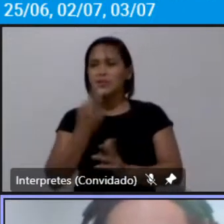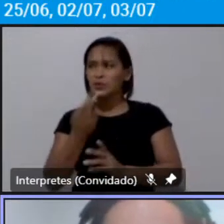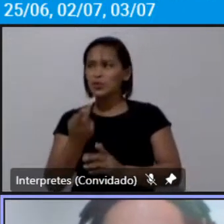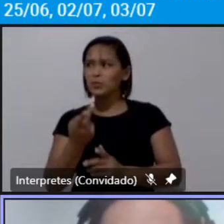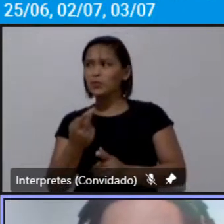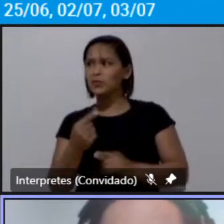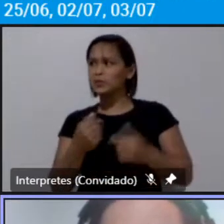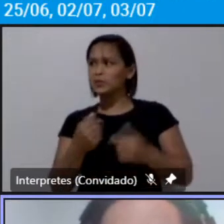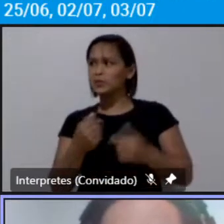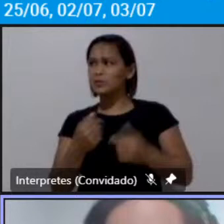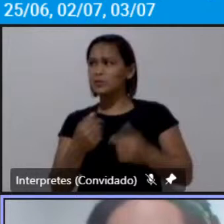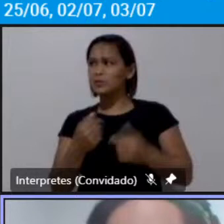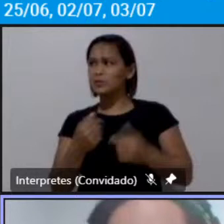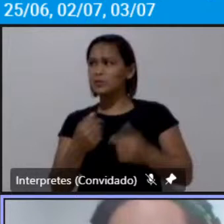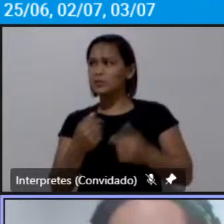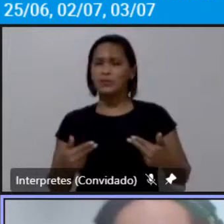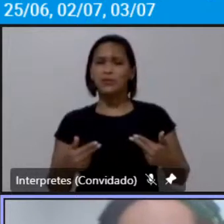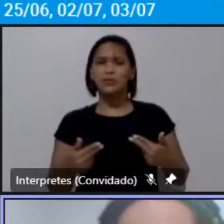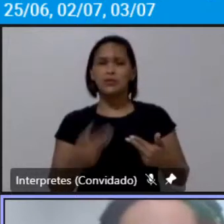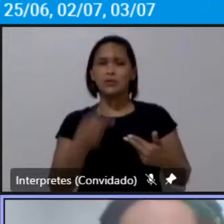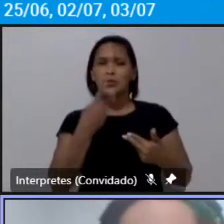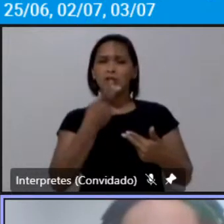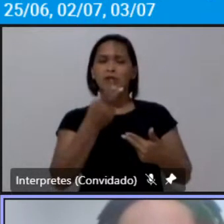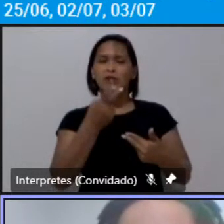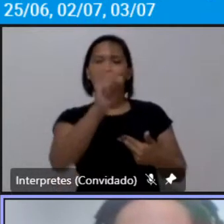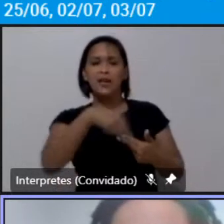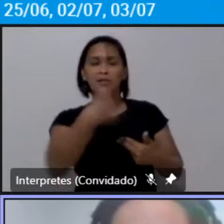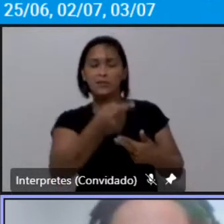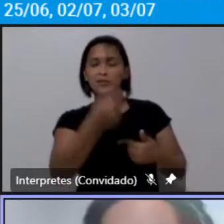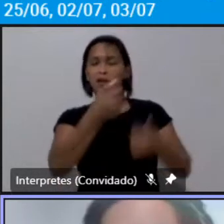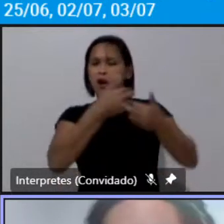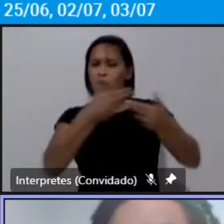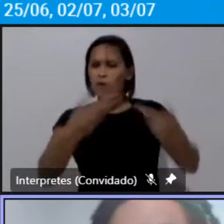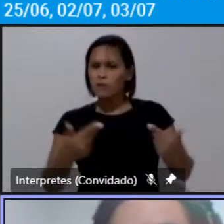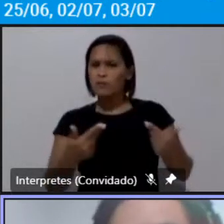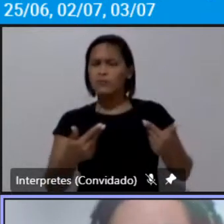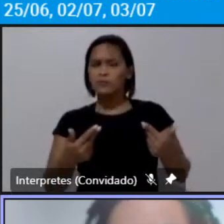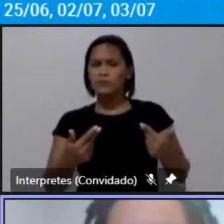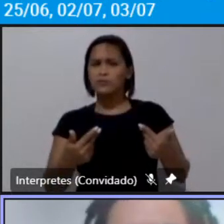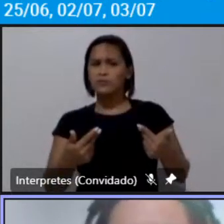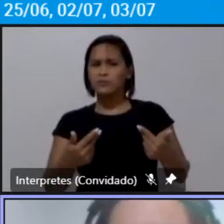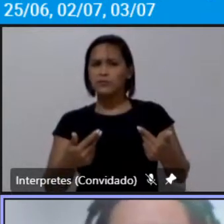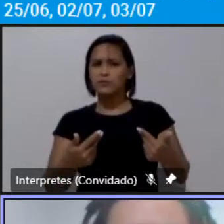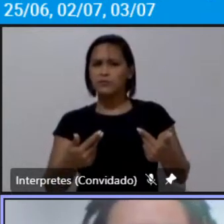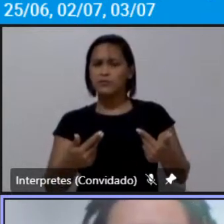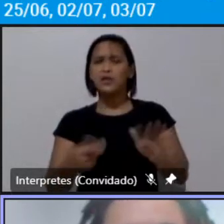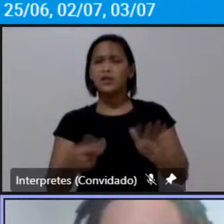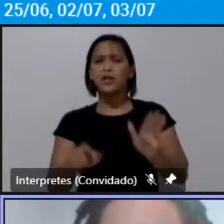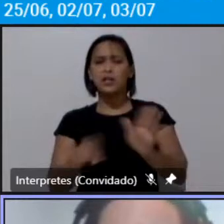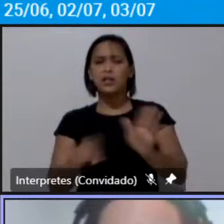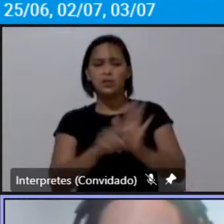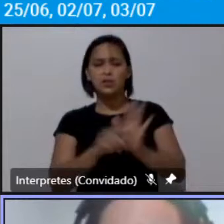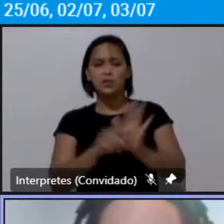depois de vários aditamentos adiamentos dos prazos